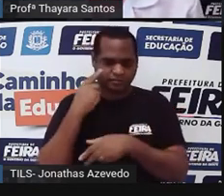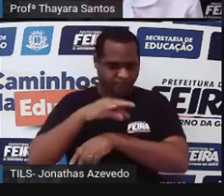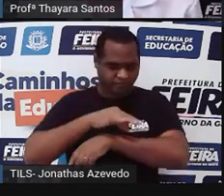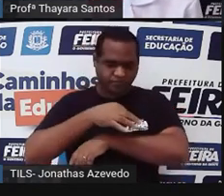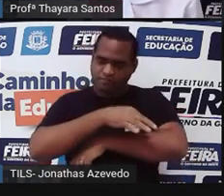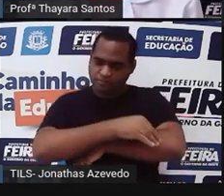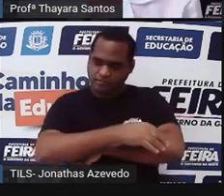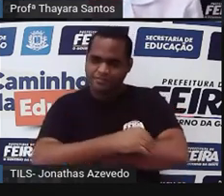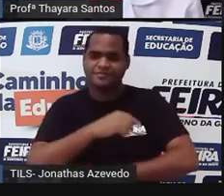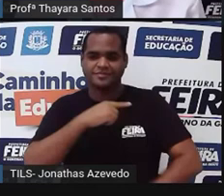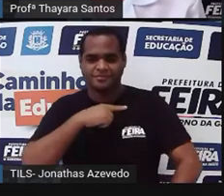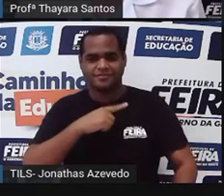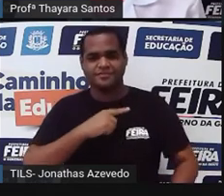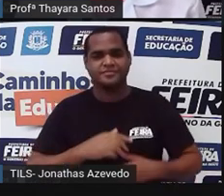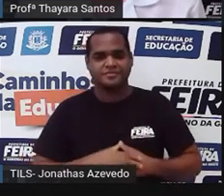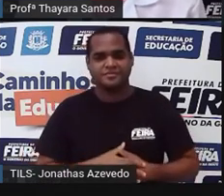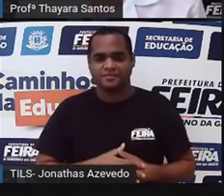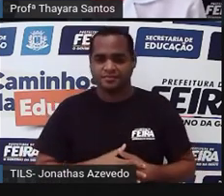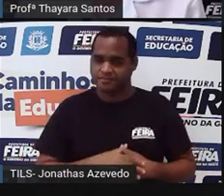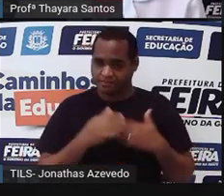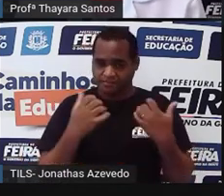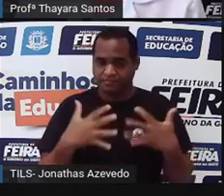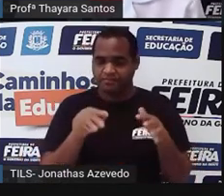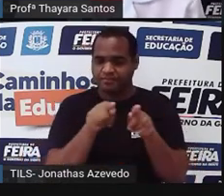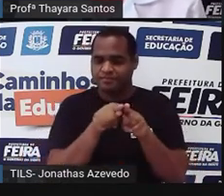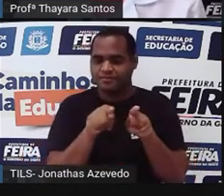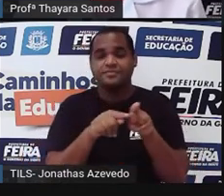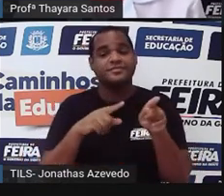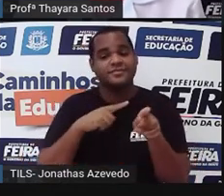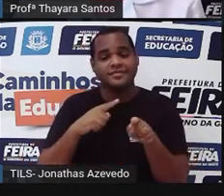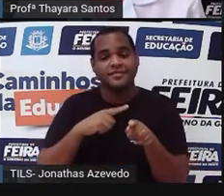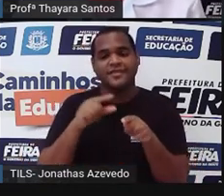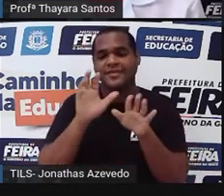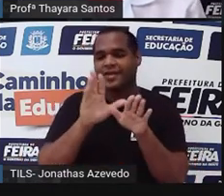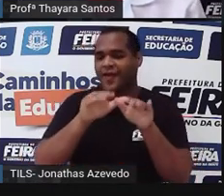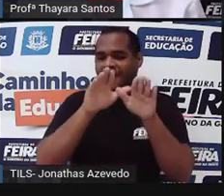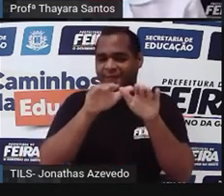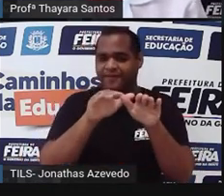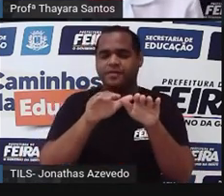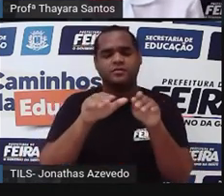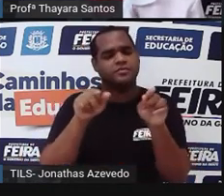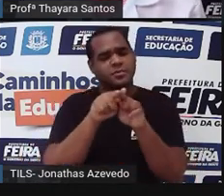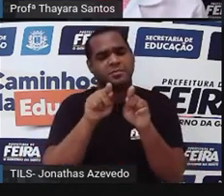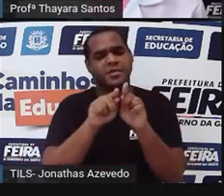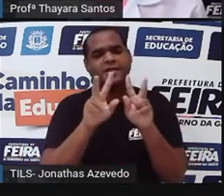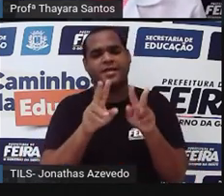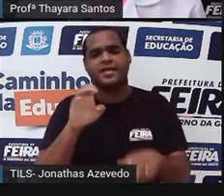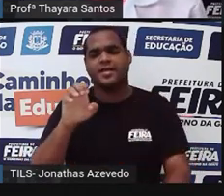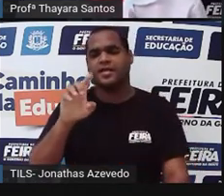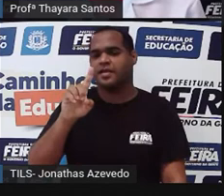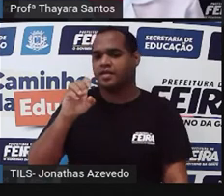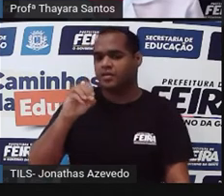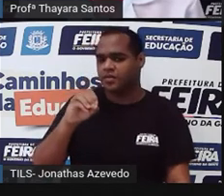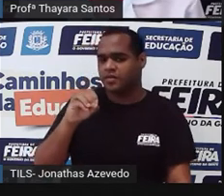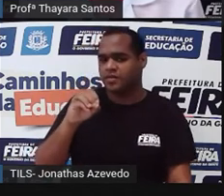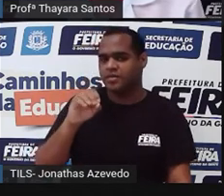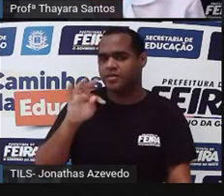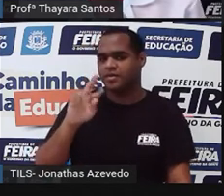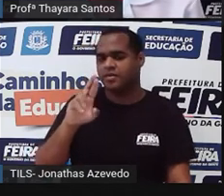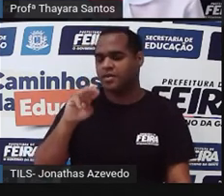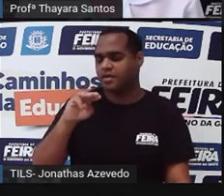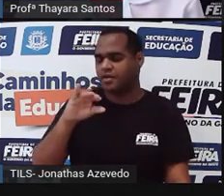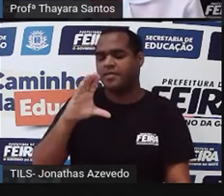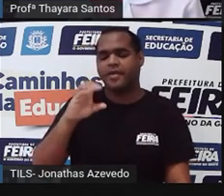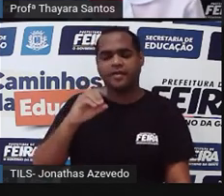esses pelos. E assim como as aves, os mamíferos também são animais endotérmicos. A gente consegue regular